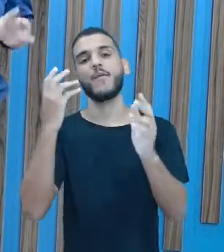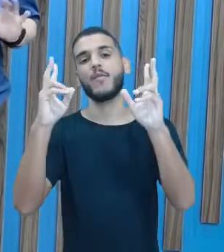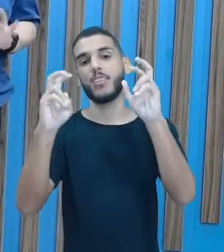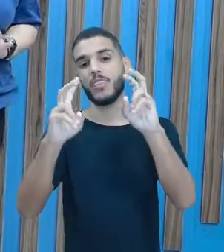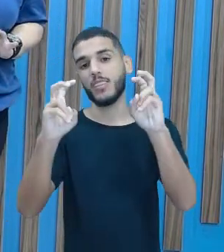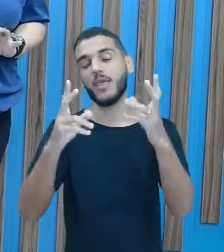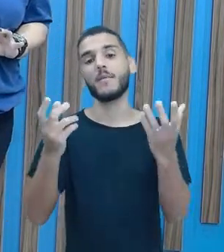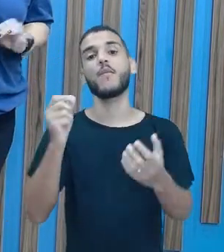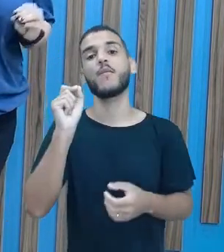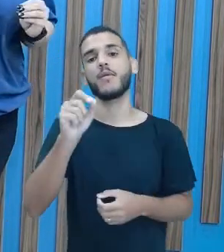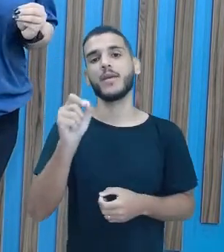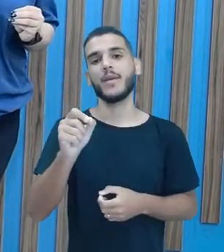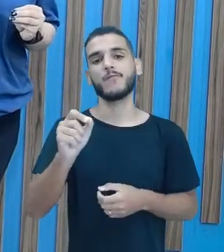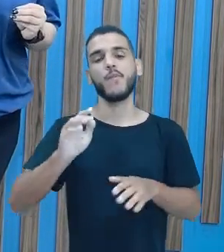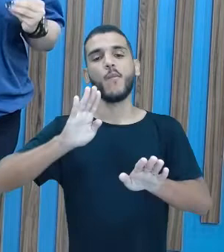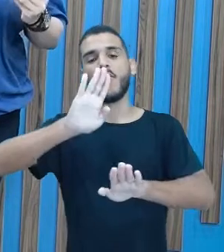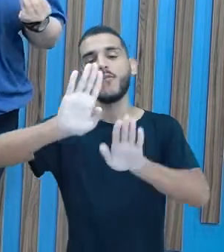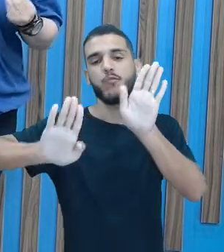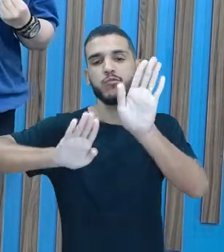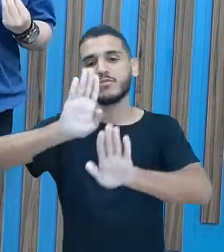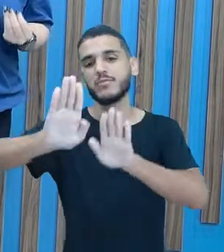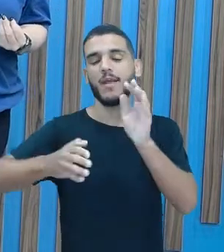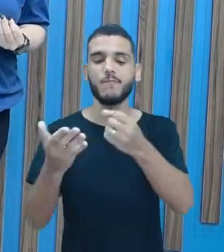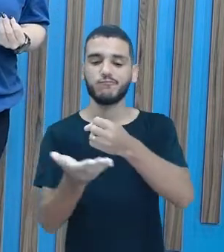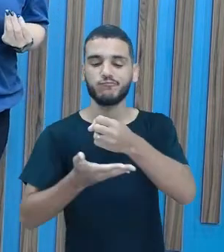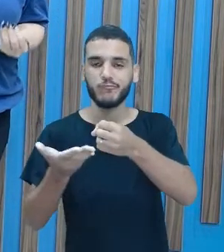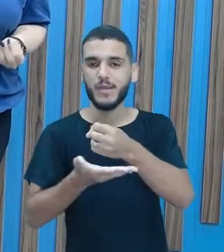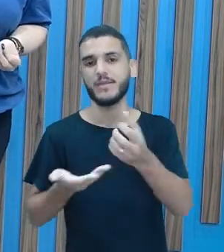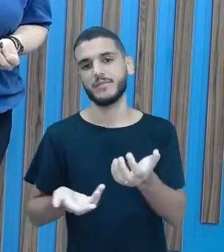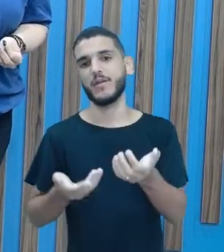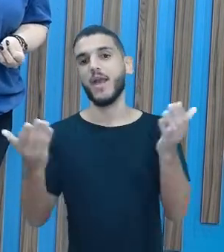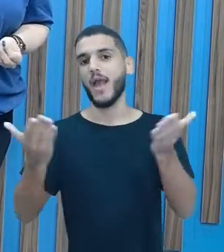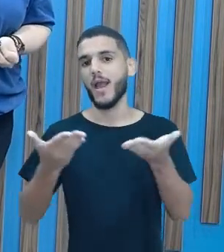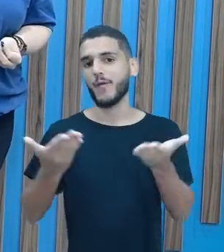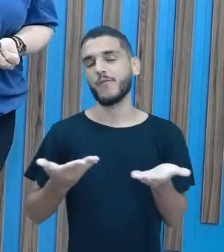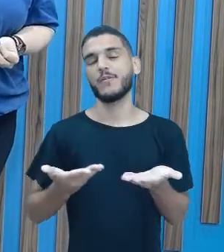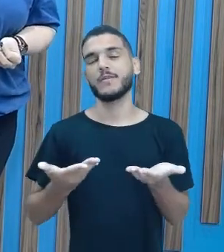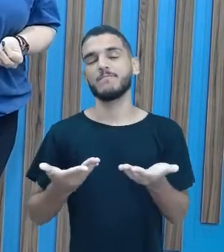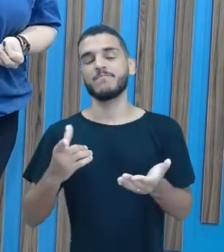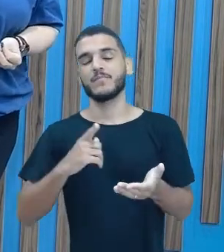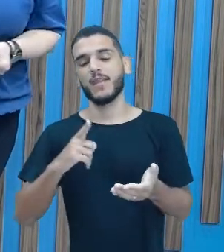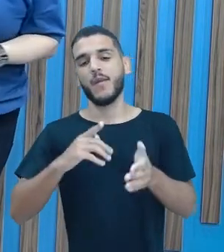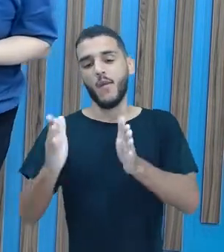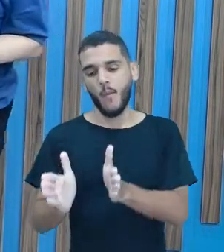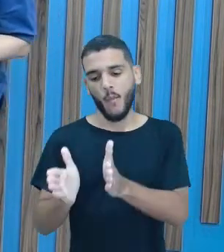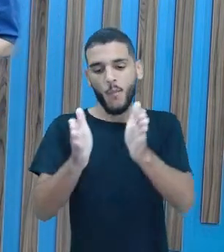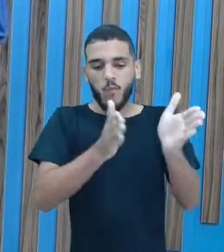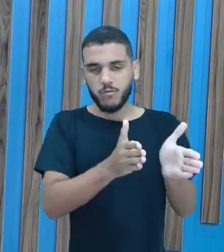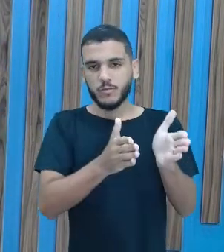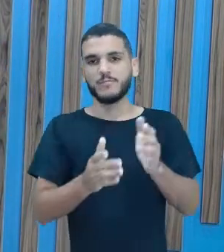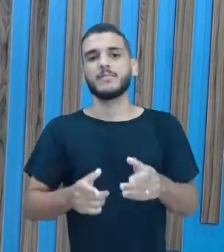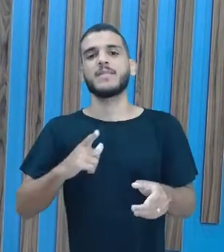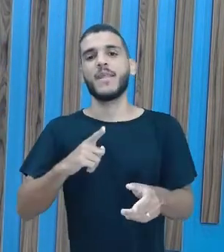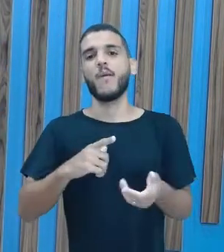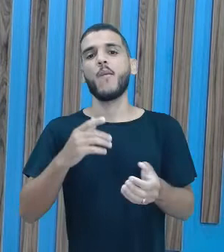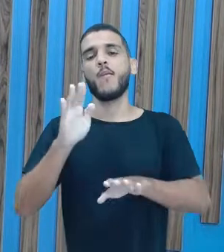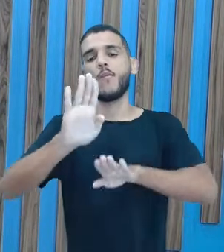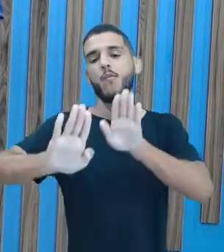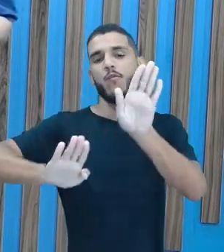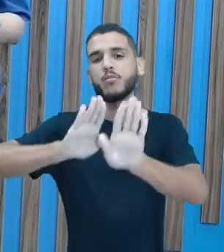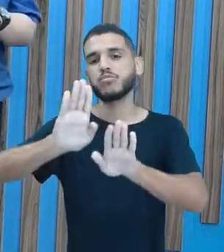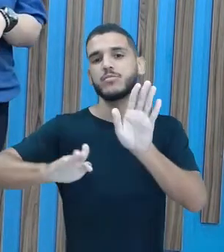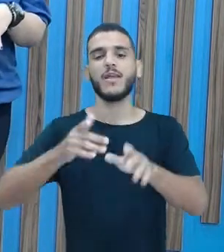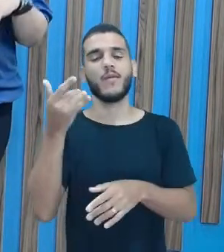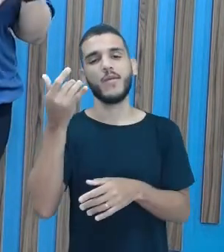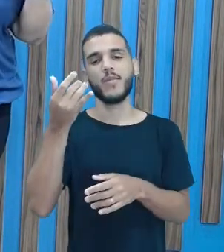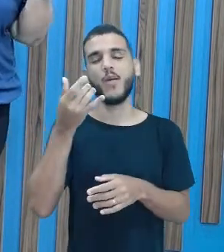E agora a gente vai falar de uma das partes tão importantes do saneamento básico, que é o tratamento da água,